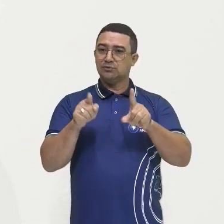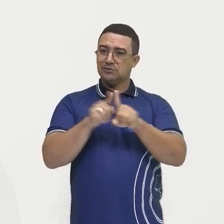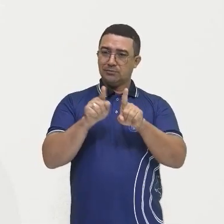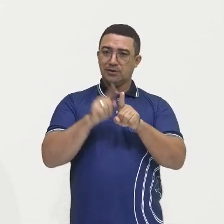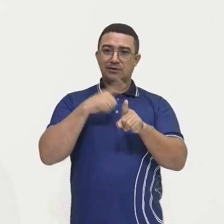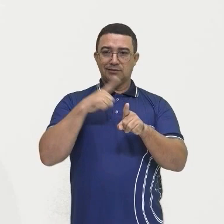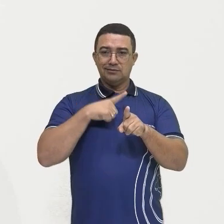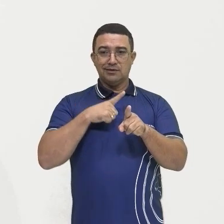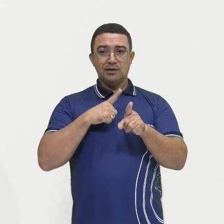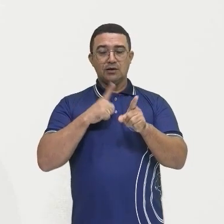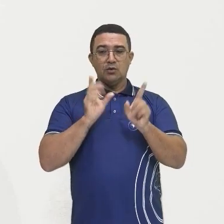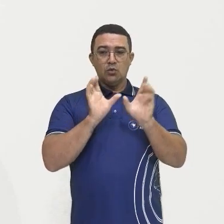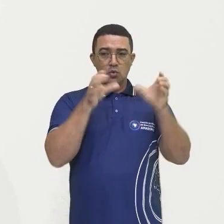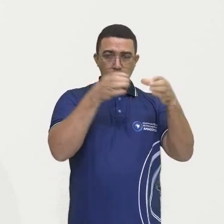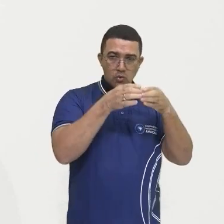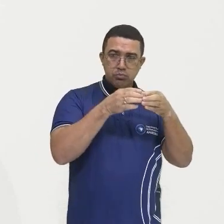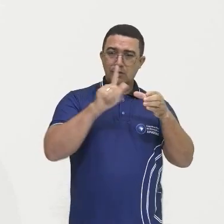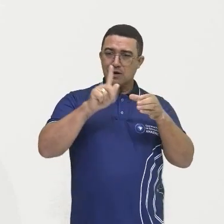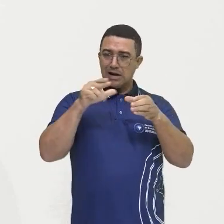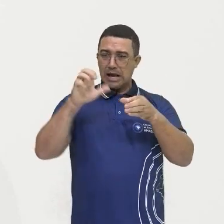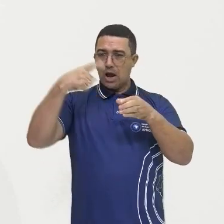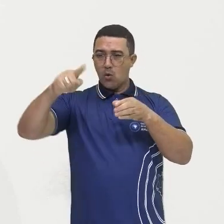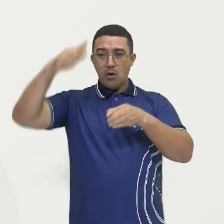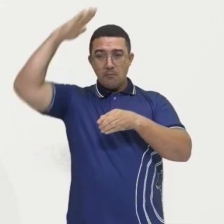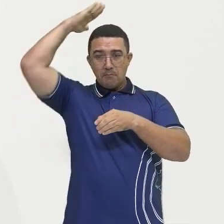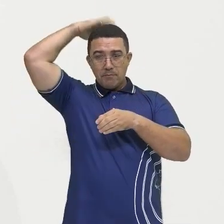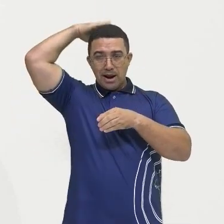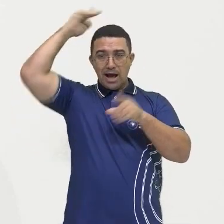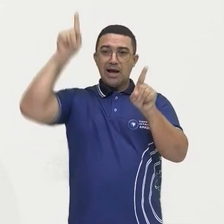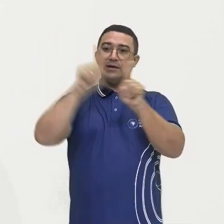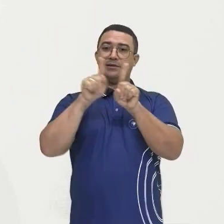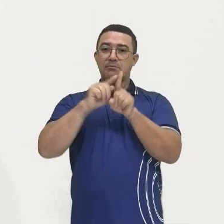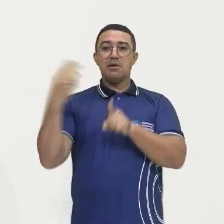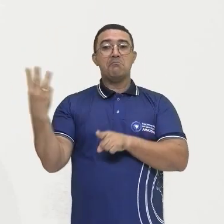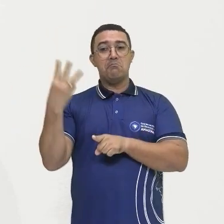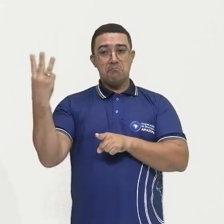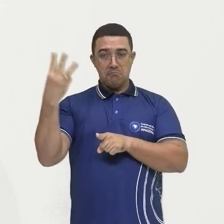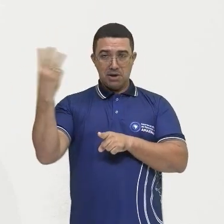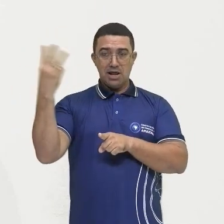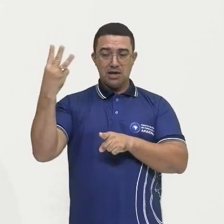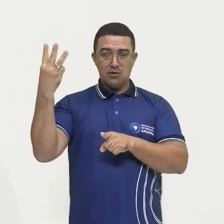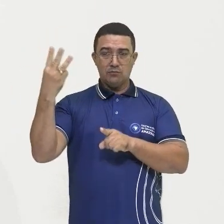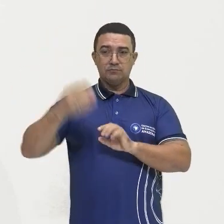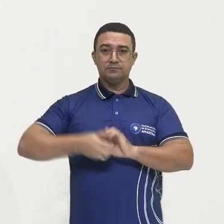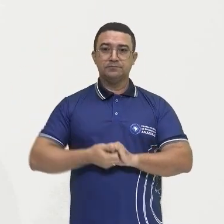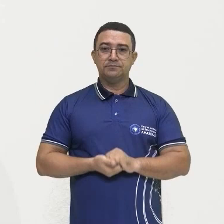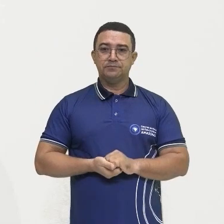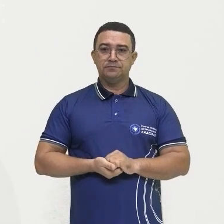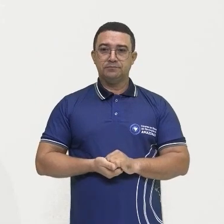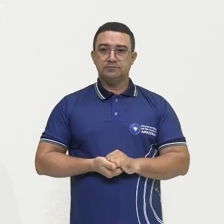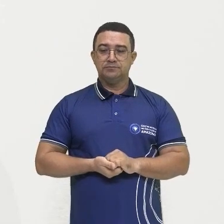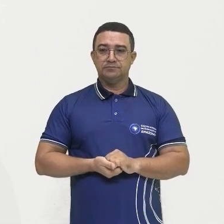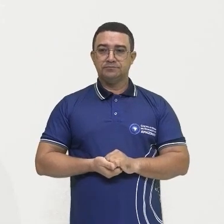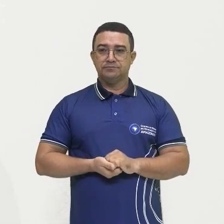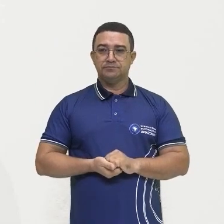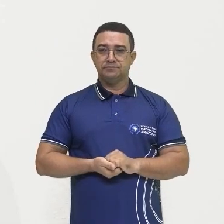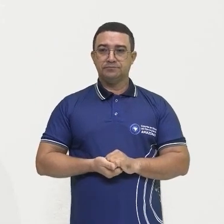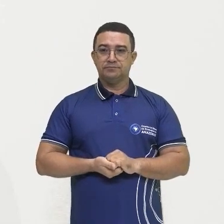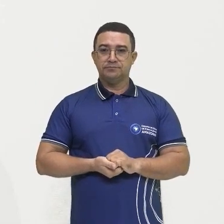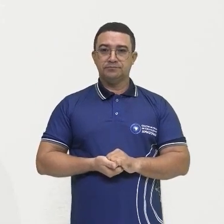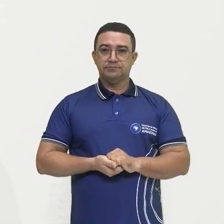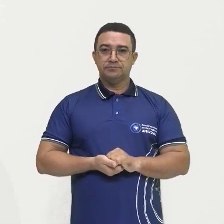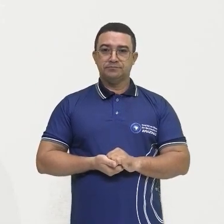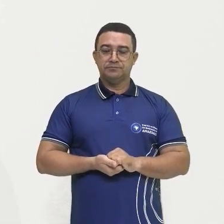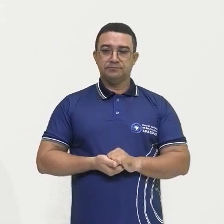Grão-Pará e Maranhão. Lembra que eu falei lá? Quando a gente fala sobre a Amazônia, a gente fala também ali sobre uma parte do Maranhão, tá bom?